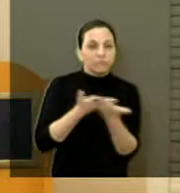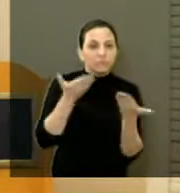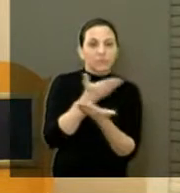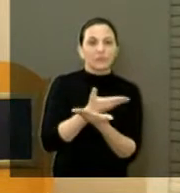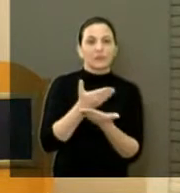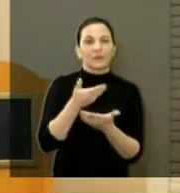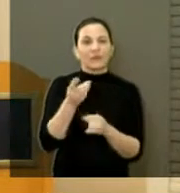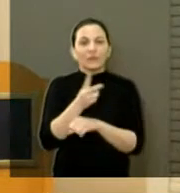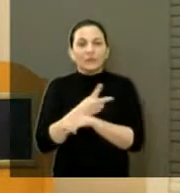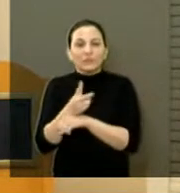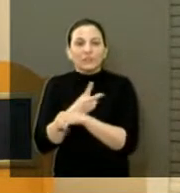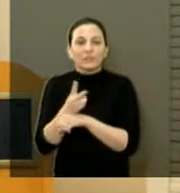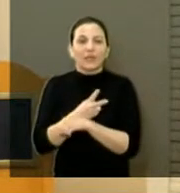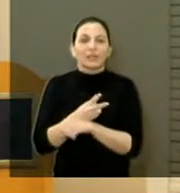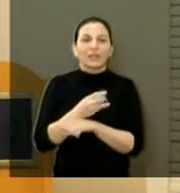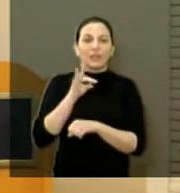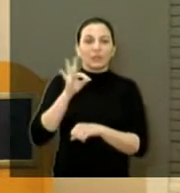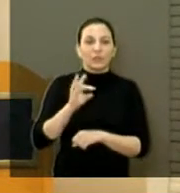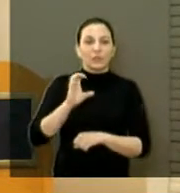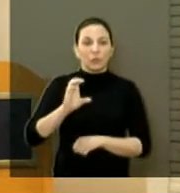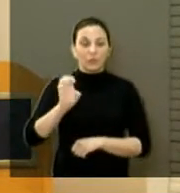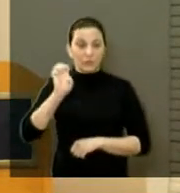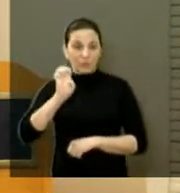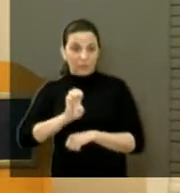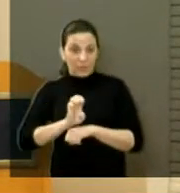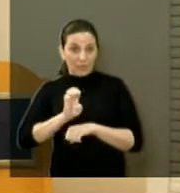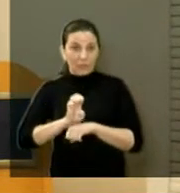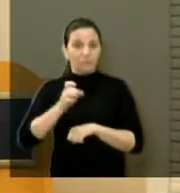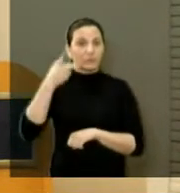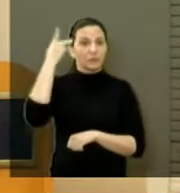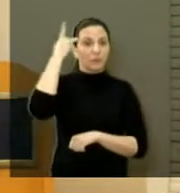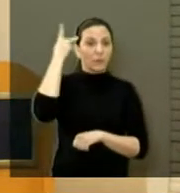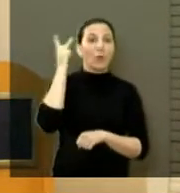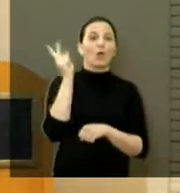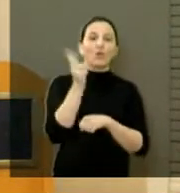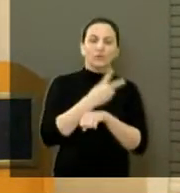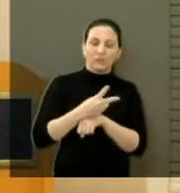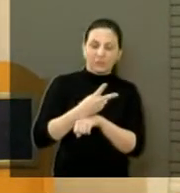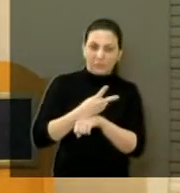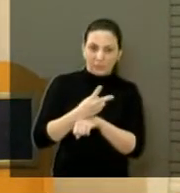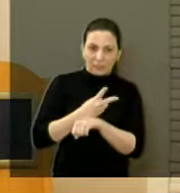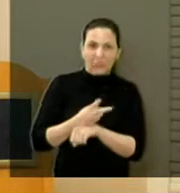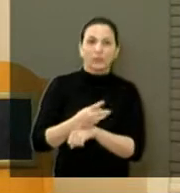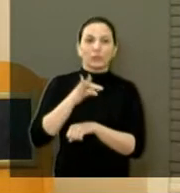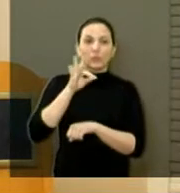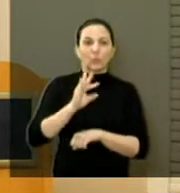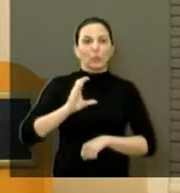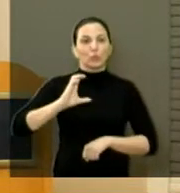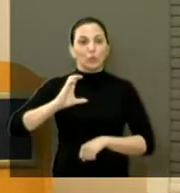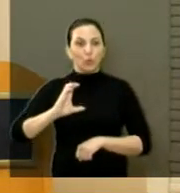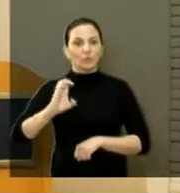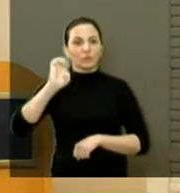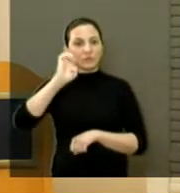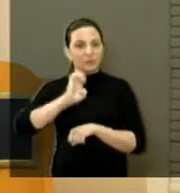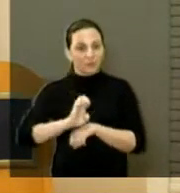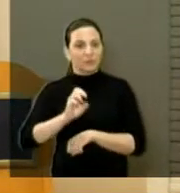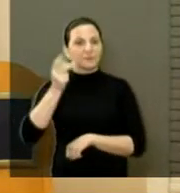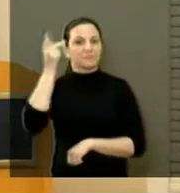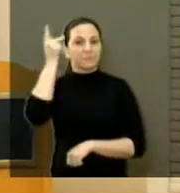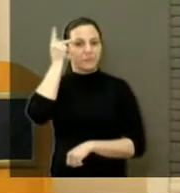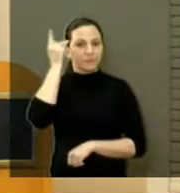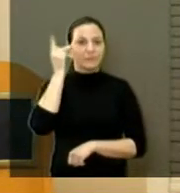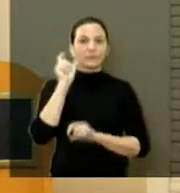pelo Tribunal de Contas do Estado. Frisando, fiscalizado pelo Tribunal de Contas do Estado,